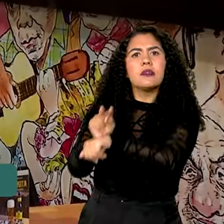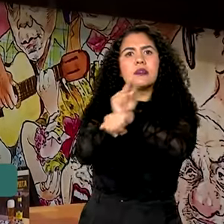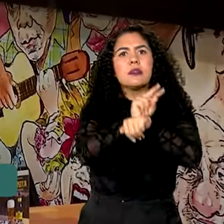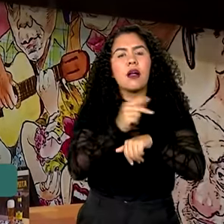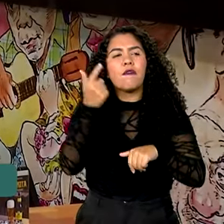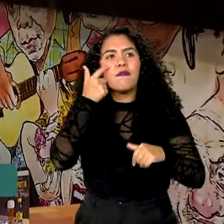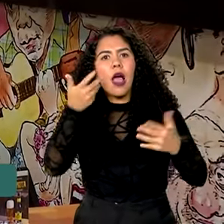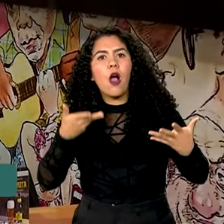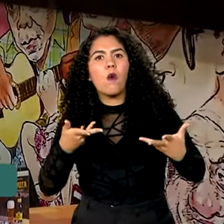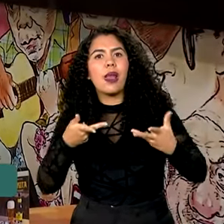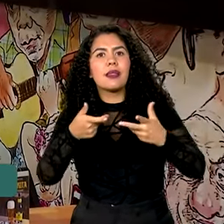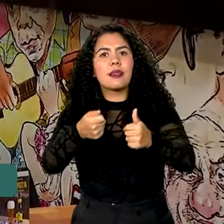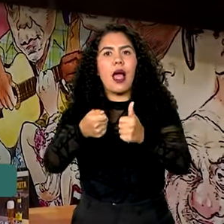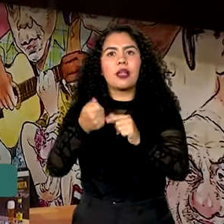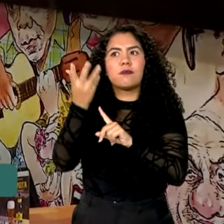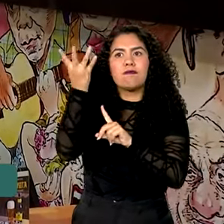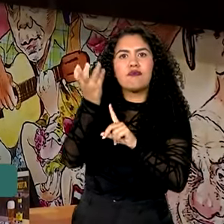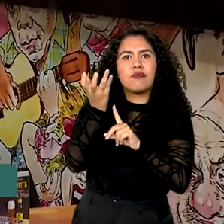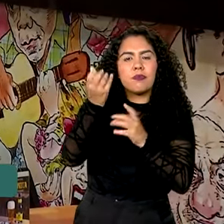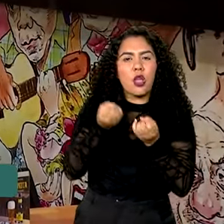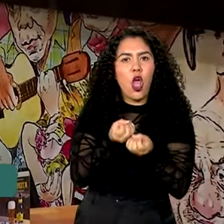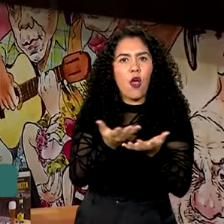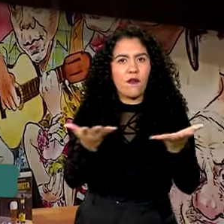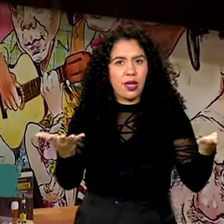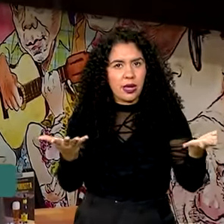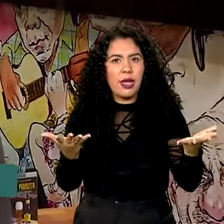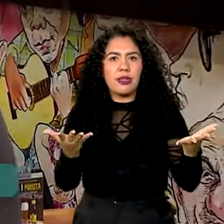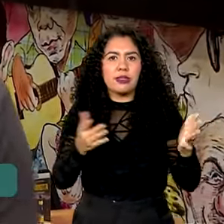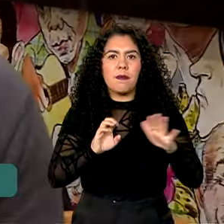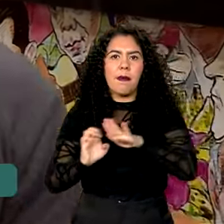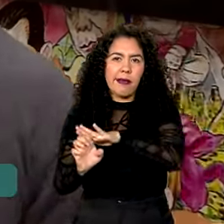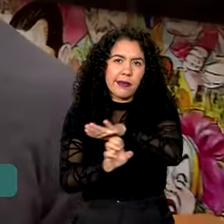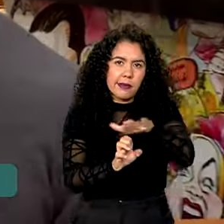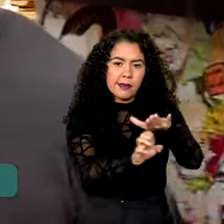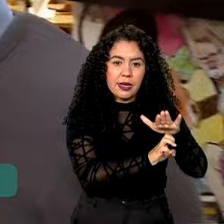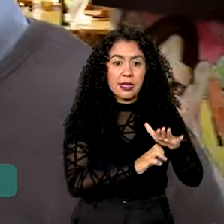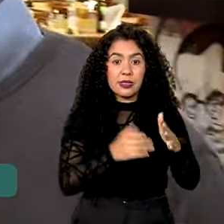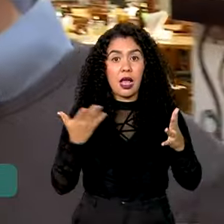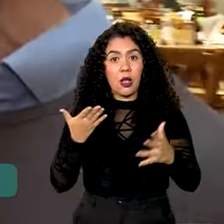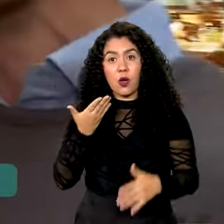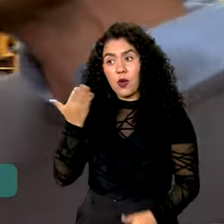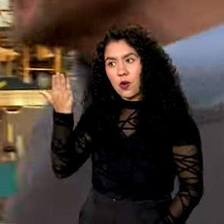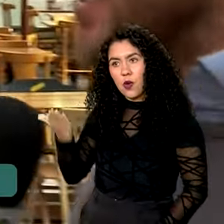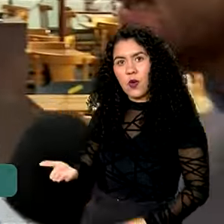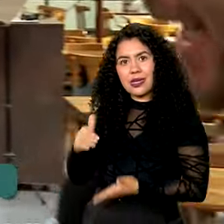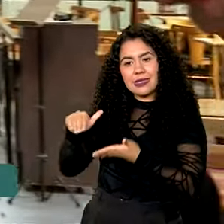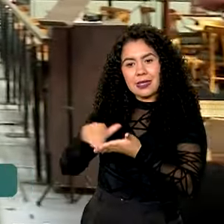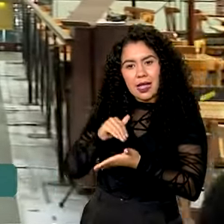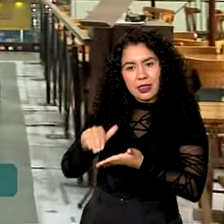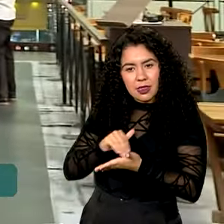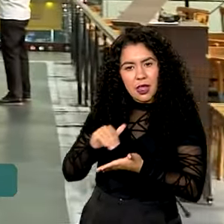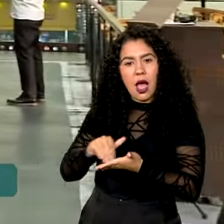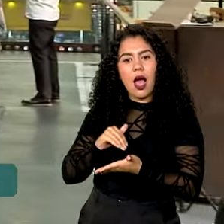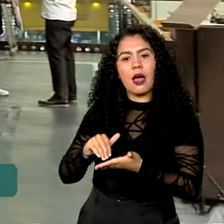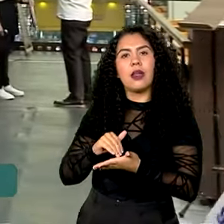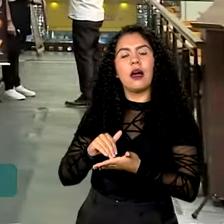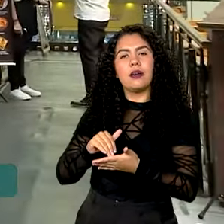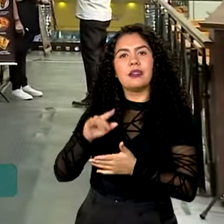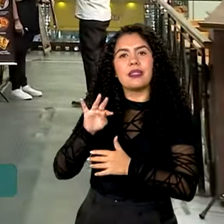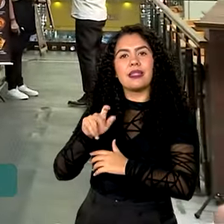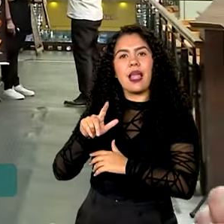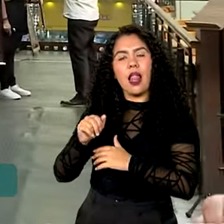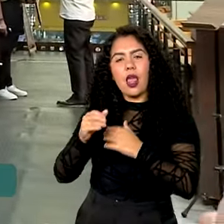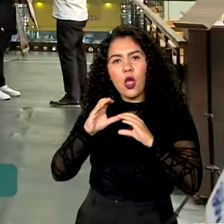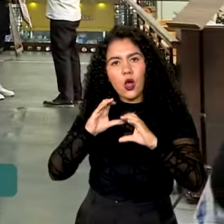oferecido pelas operadoras. E quem conta melhor para a gente essa história é o secretário de Telecomunicações,